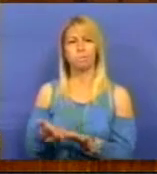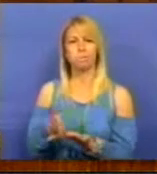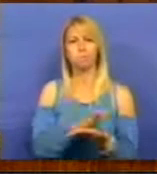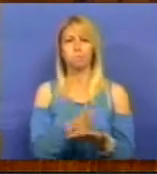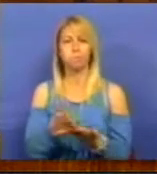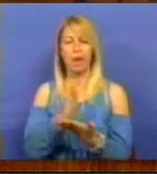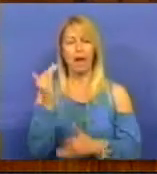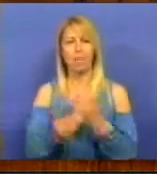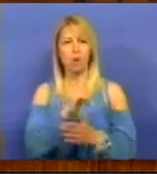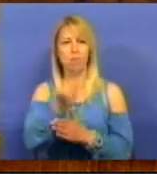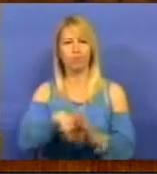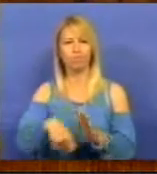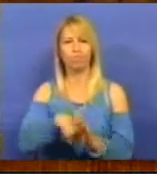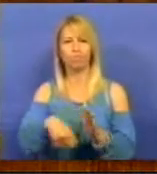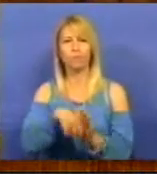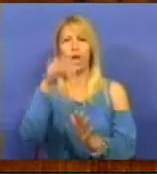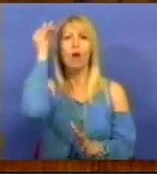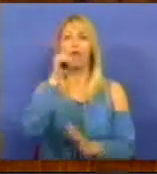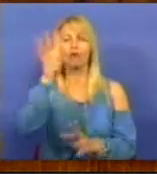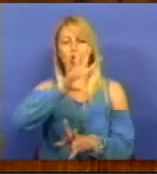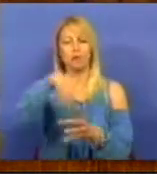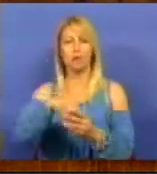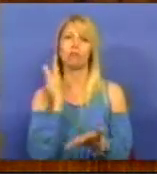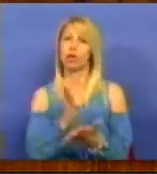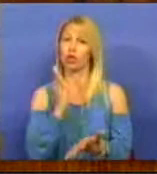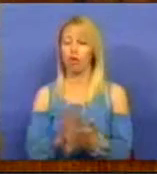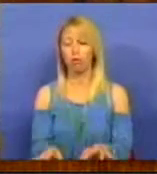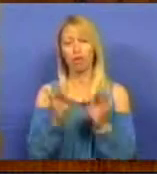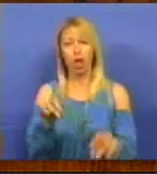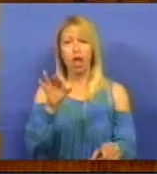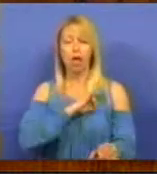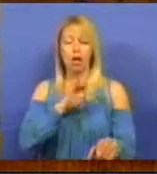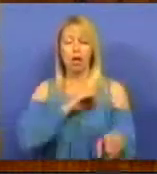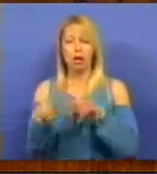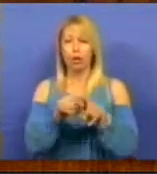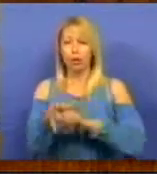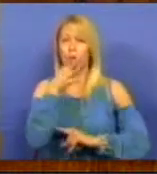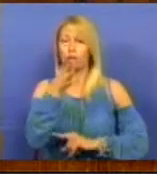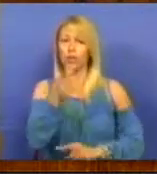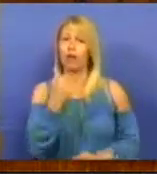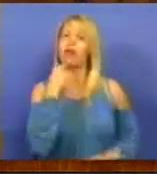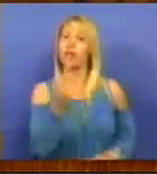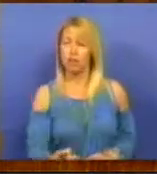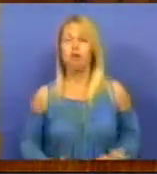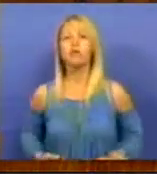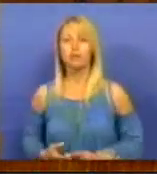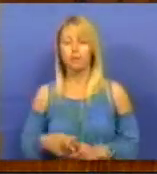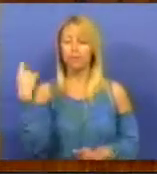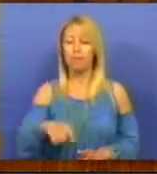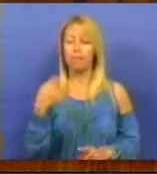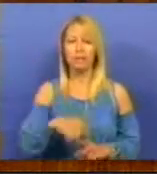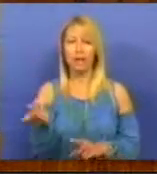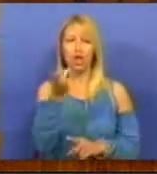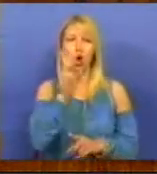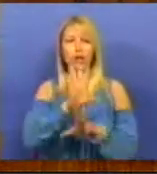as ameaças sobre o professor nas escolas. Como o Sr. Deputado aqui narrava, os Presidentes dos Conselhos Executivos